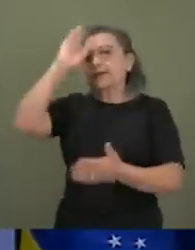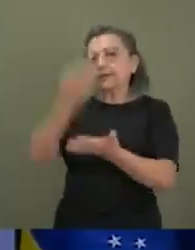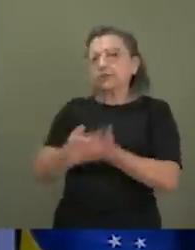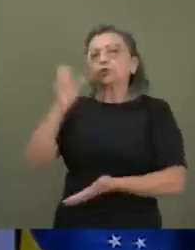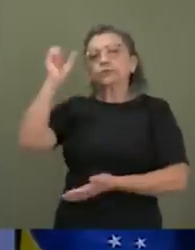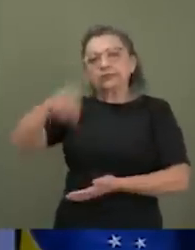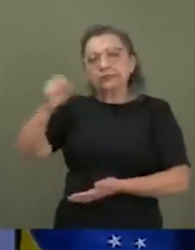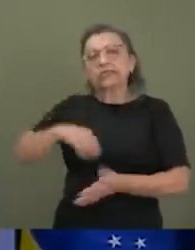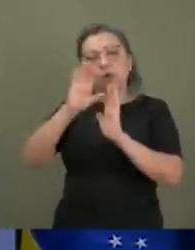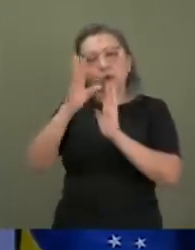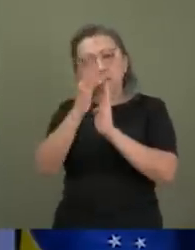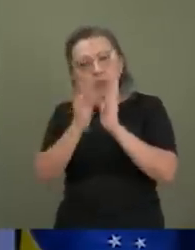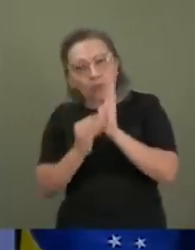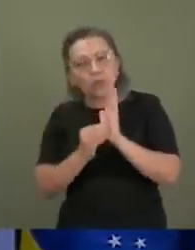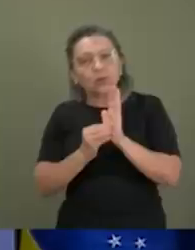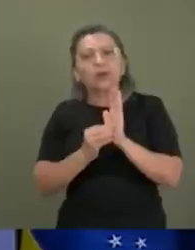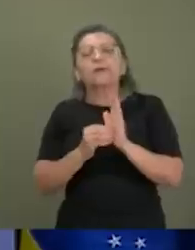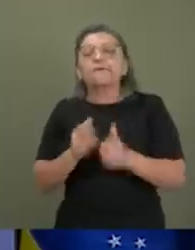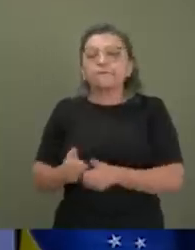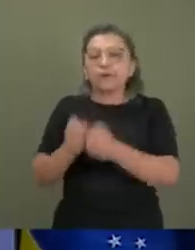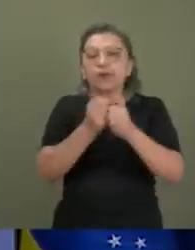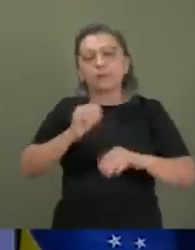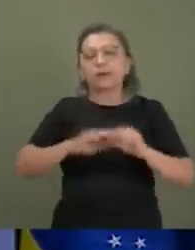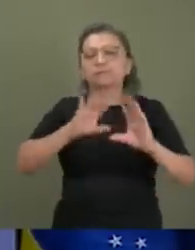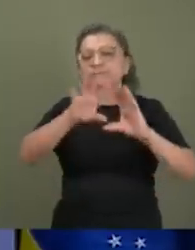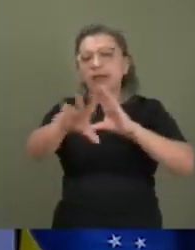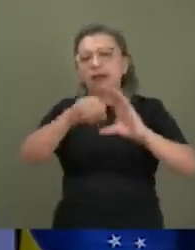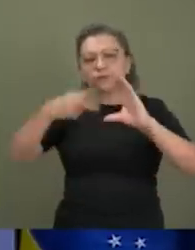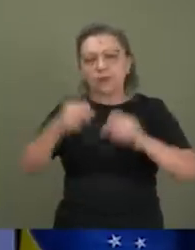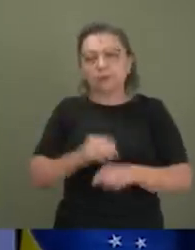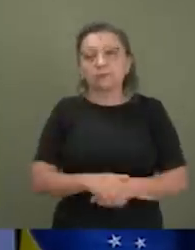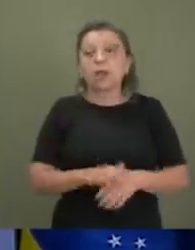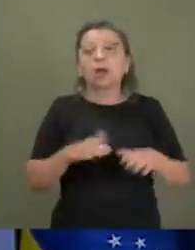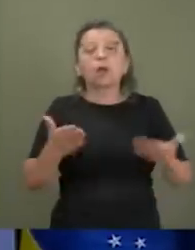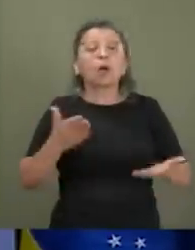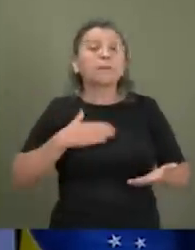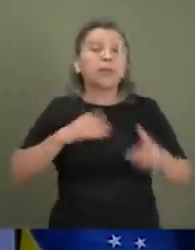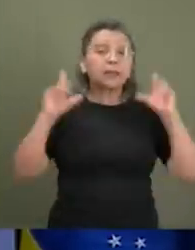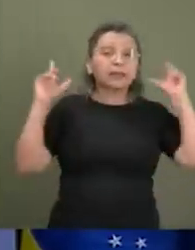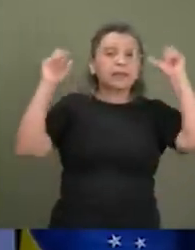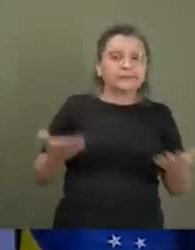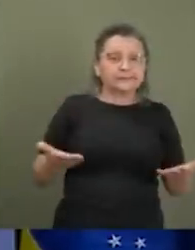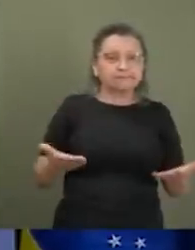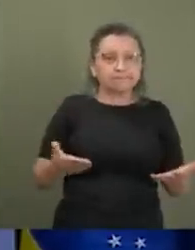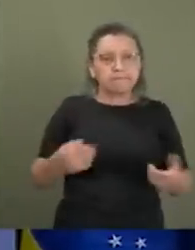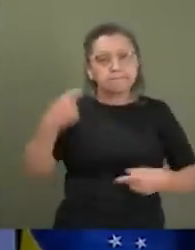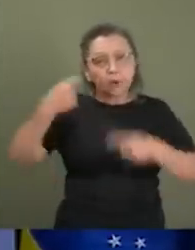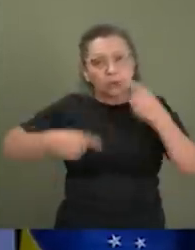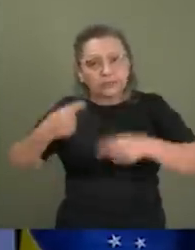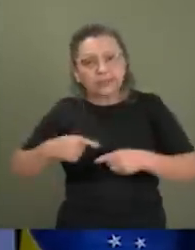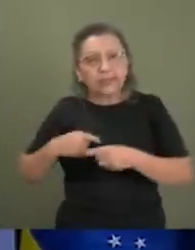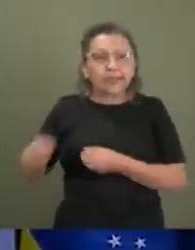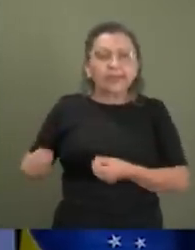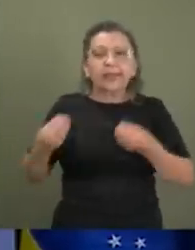que conceitualmente videogame é uma obra audiovisual. Qual foi a minha dificuldade política em levar